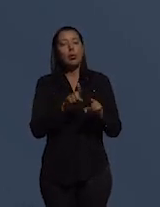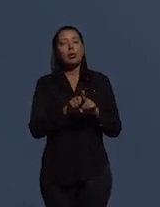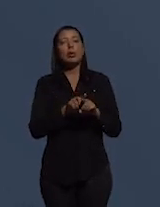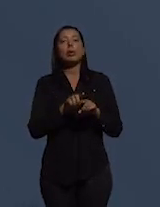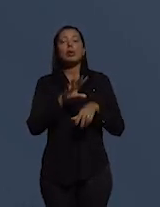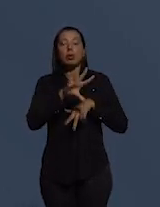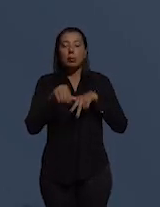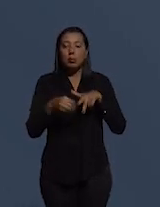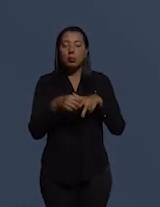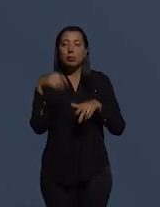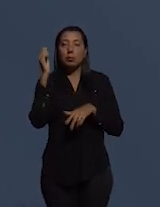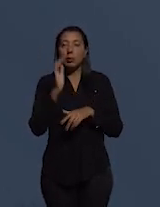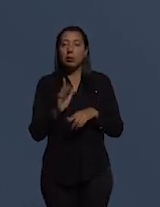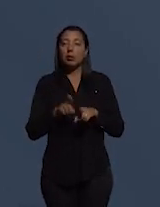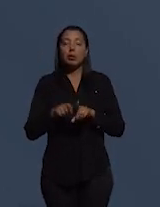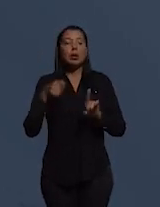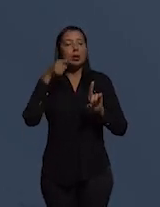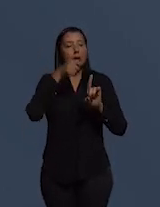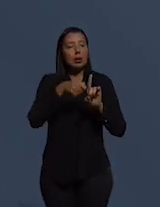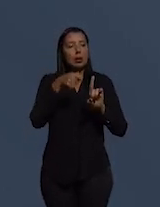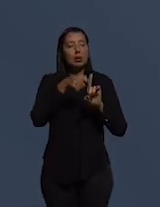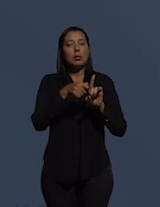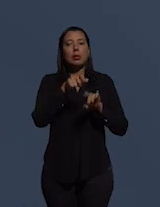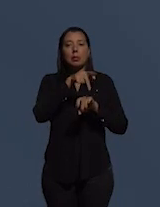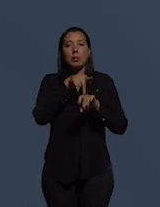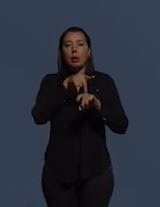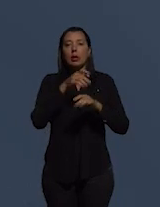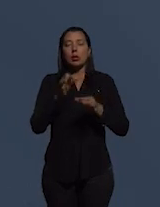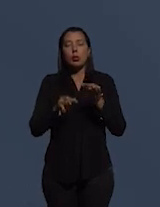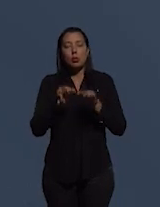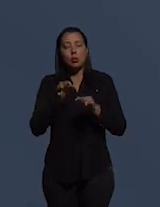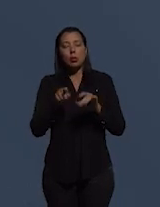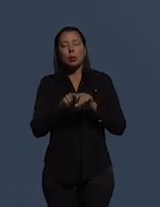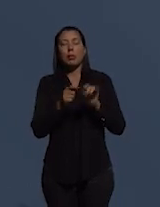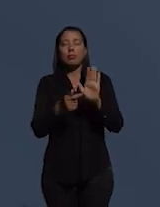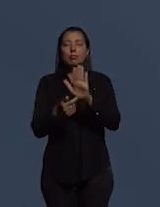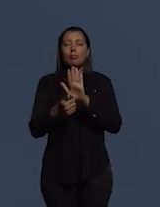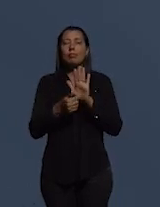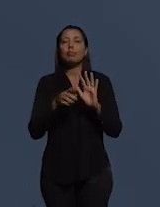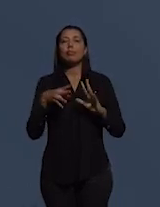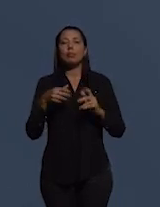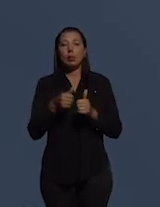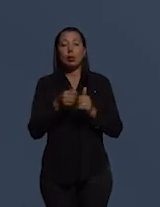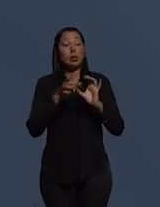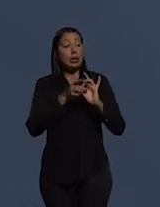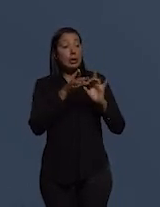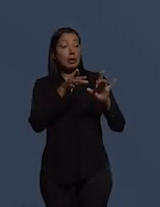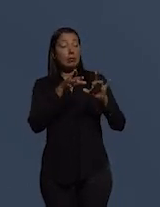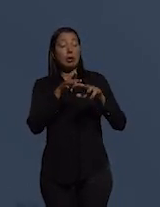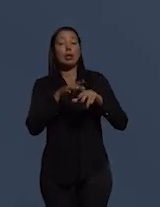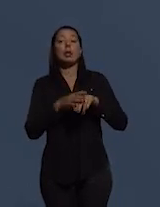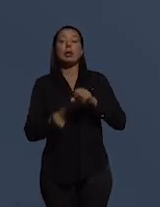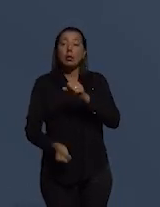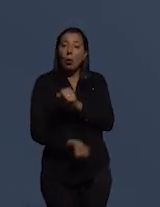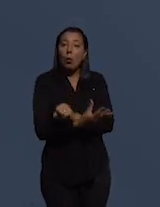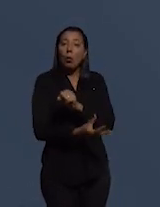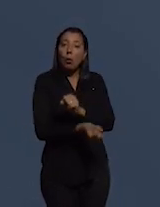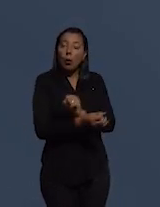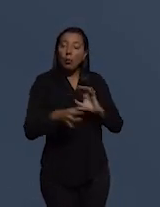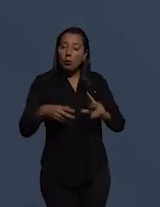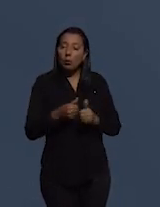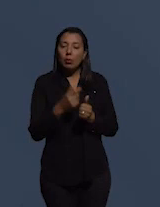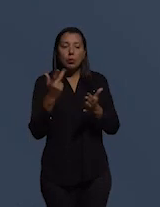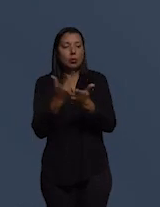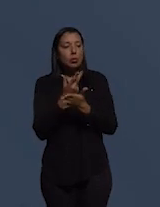rearticulação na luta por um país mais justo, solidário e transparente, livre da corrupção e de todos os males